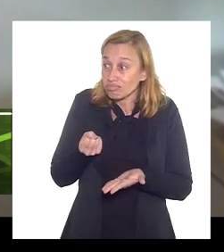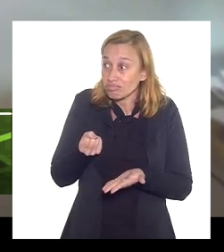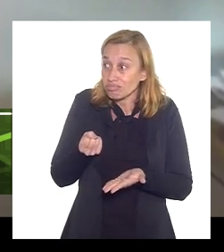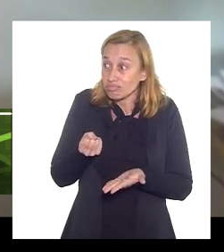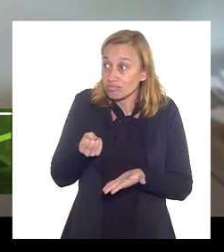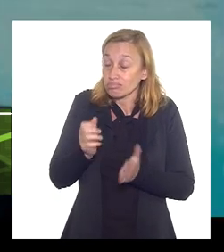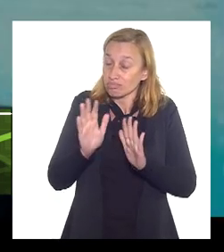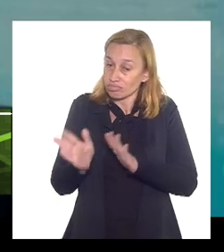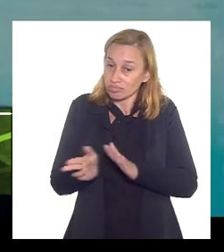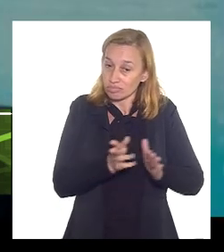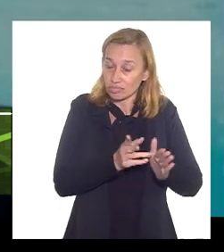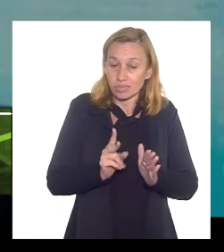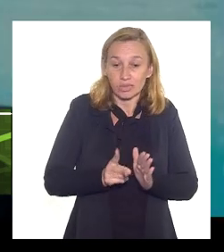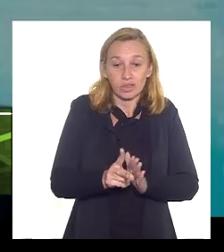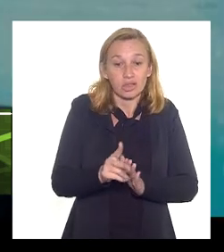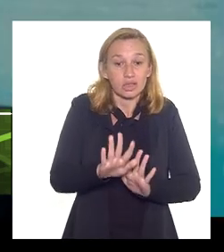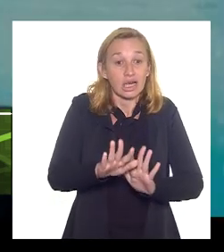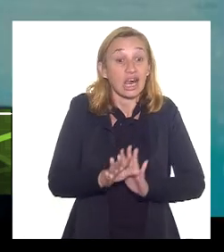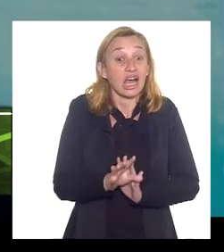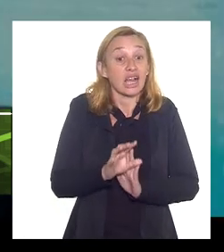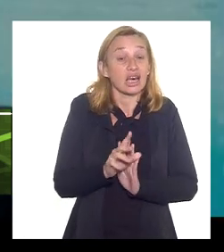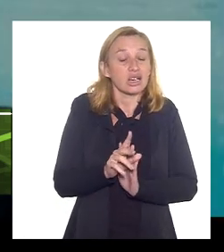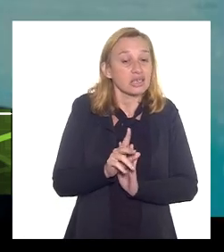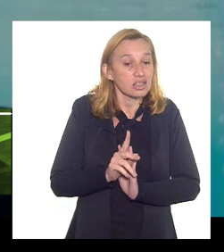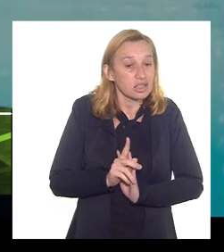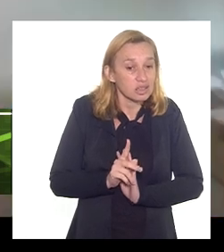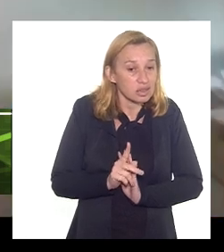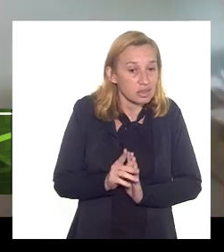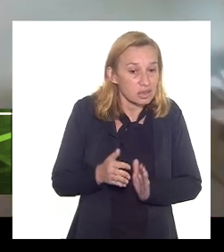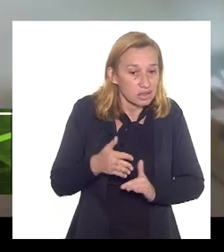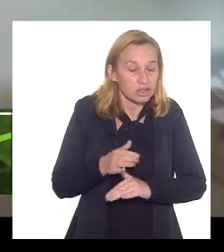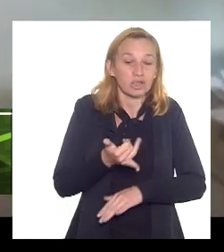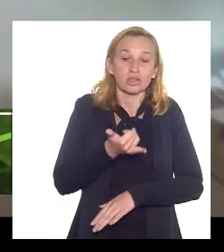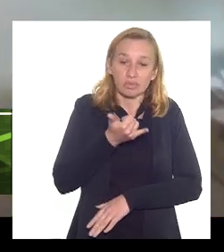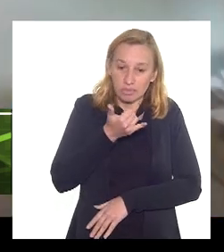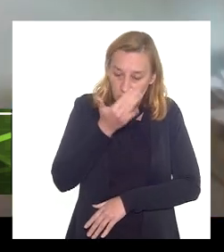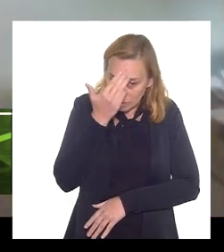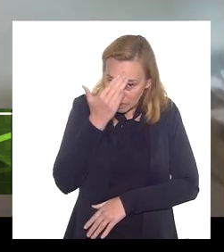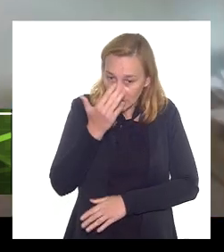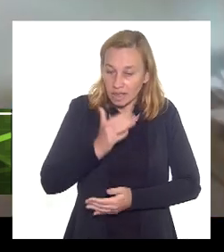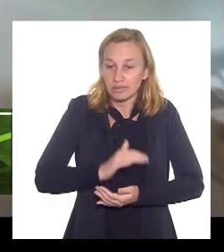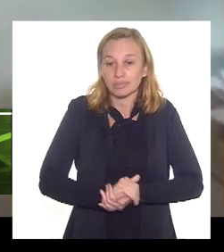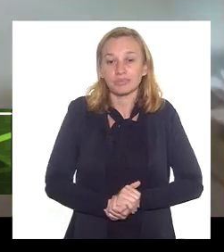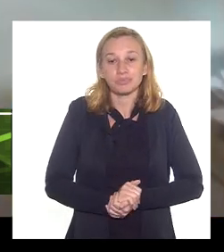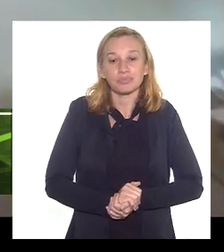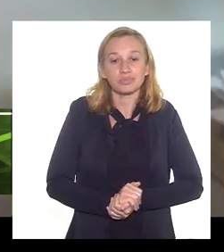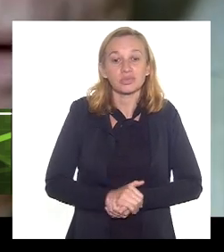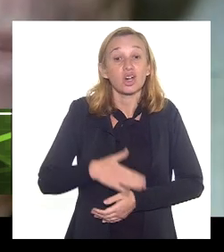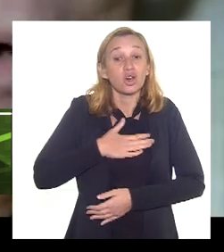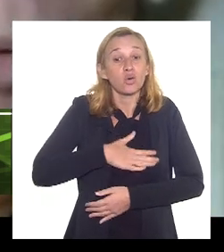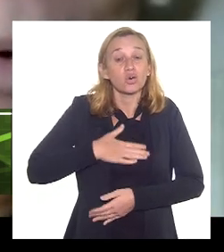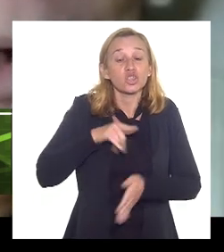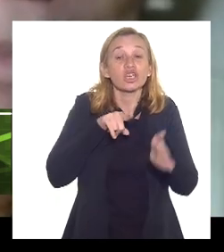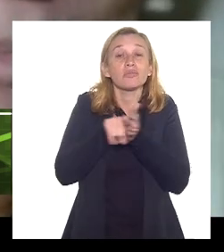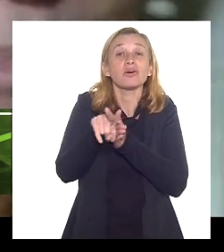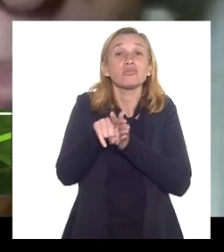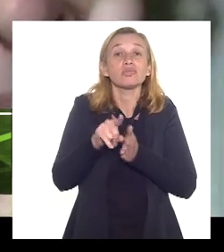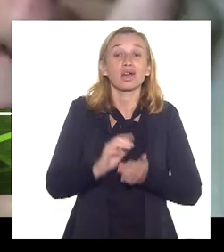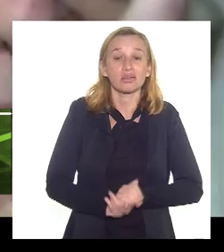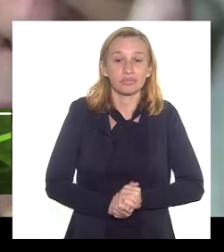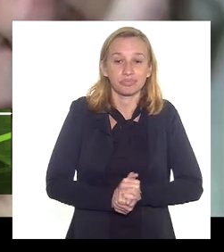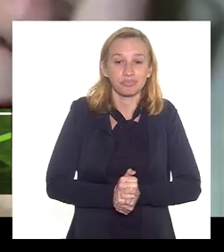vamos lá a injeção de água ela só eu gostaria de fazer uma pergunta